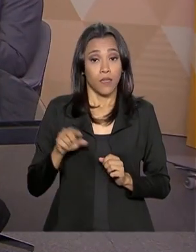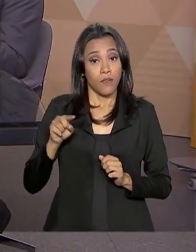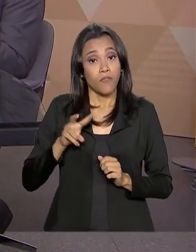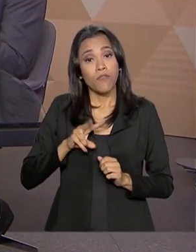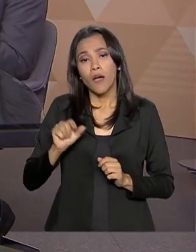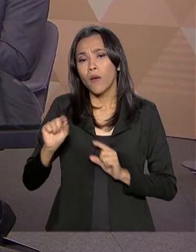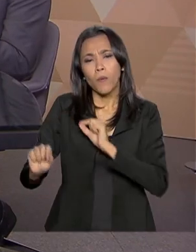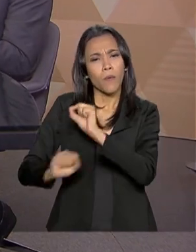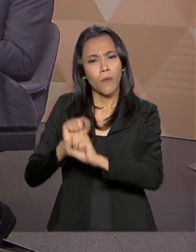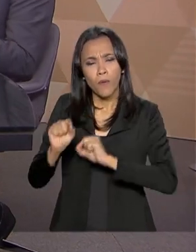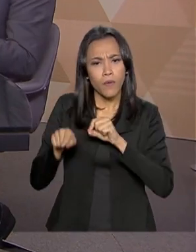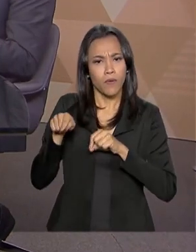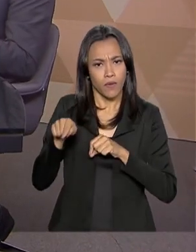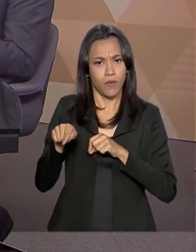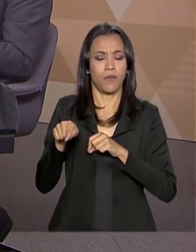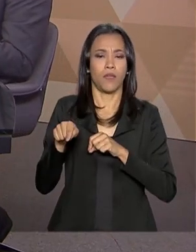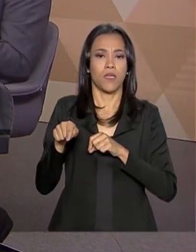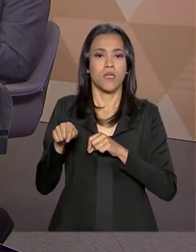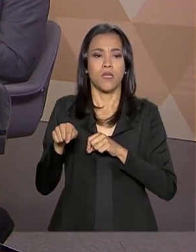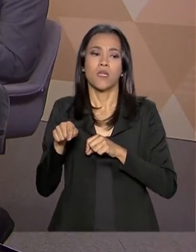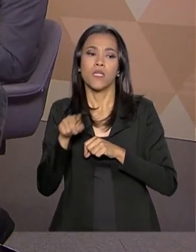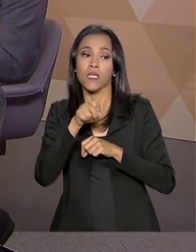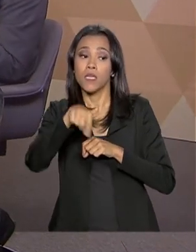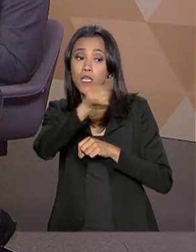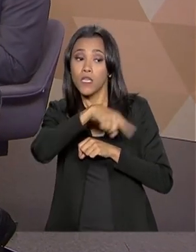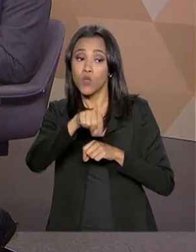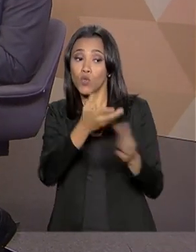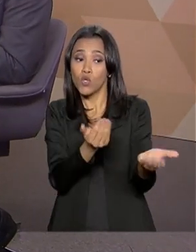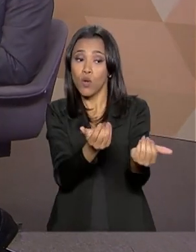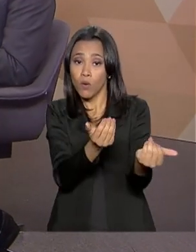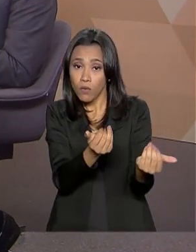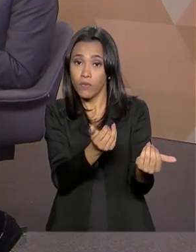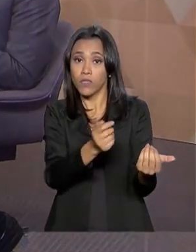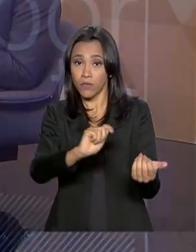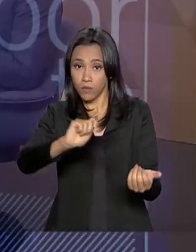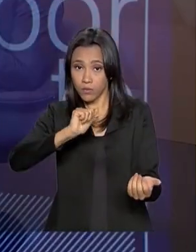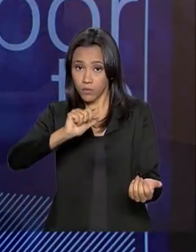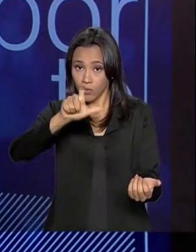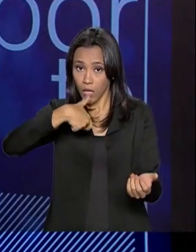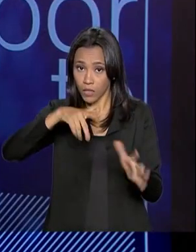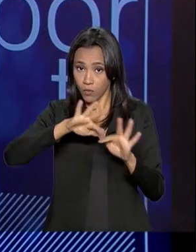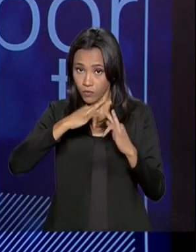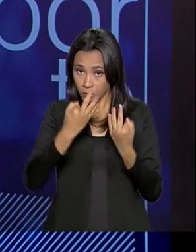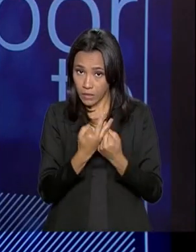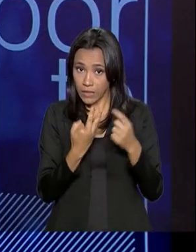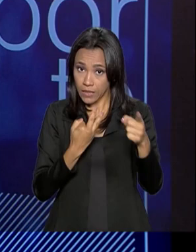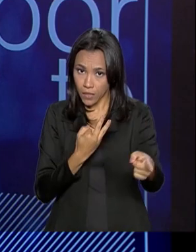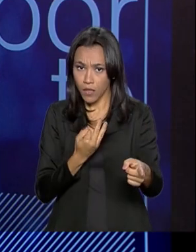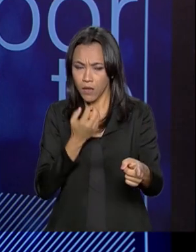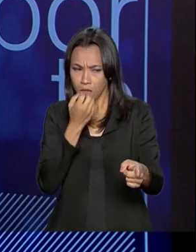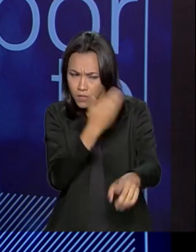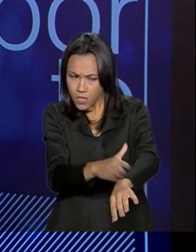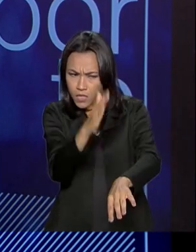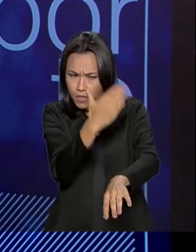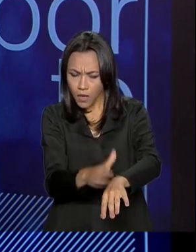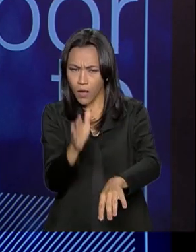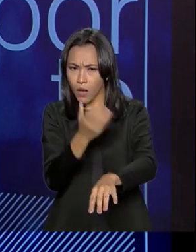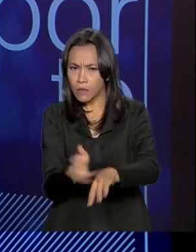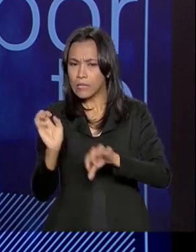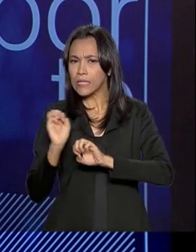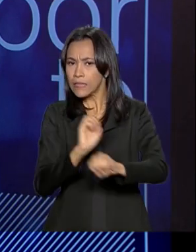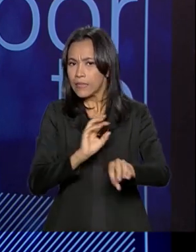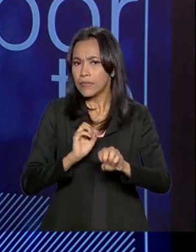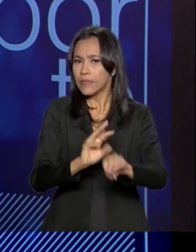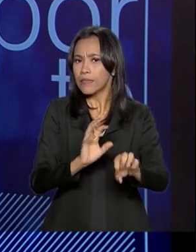fazer com que os jovens do Bolsa Família tenham uma proporção maior de jovens sendo capacitados ou dentro de